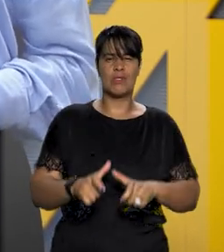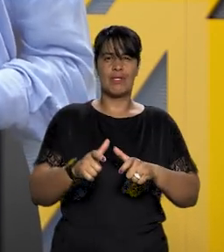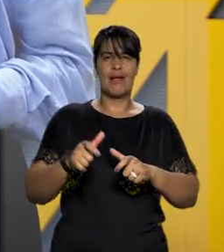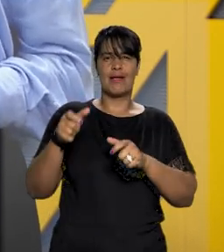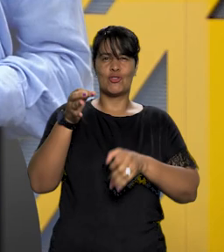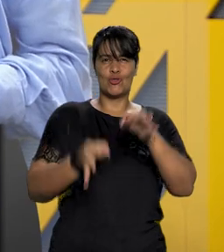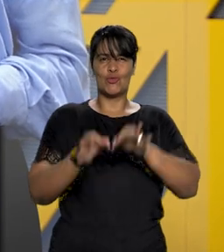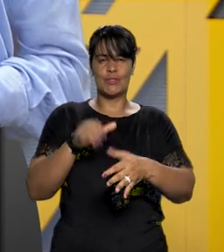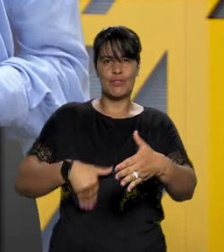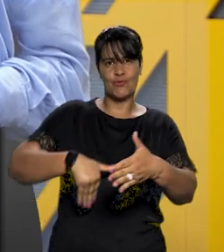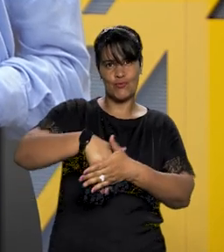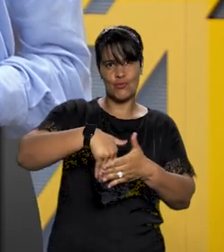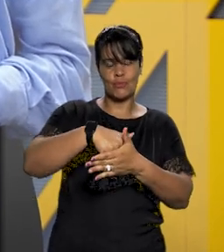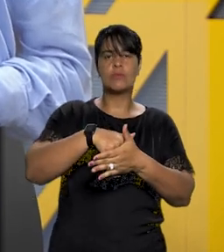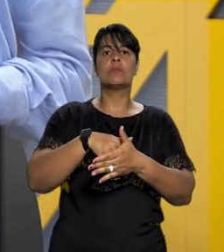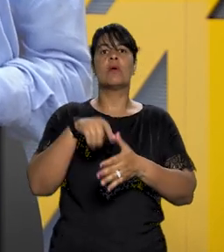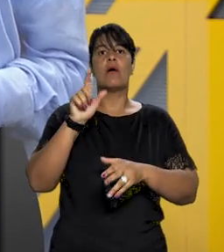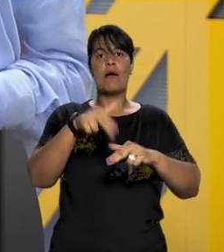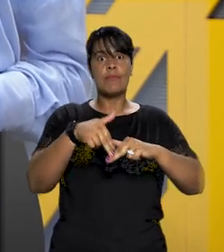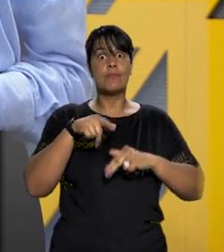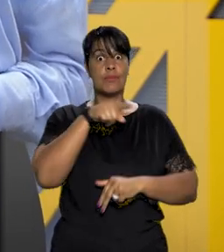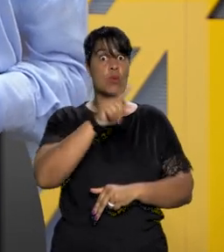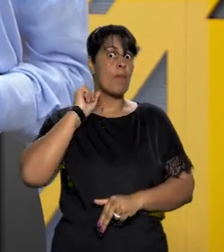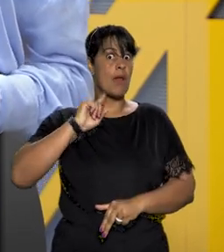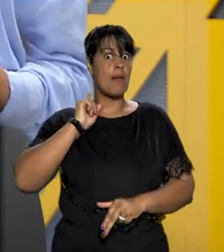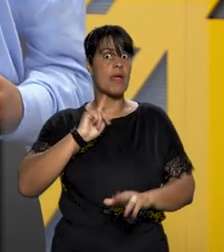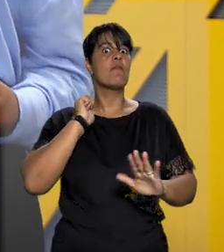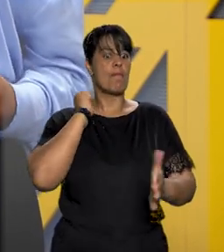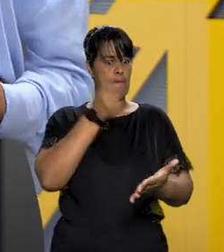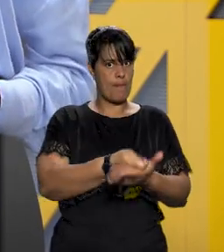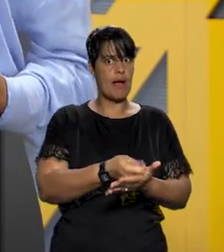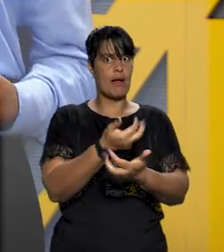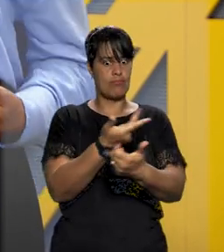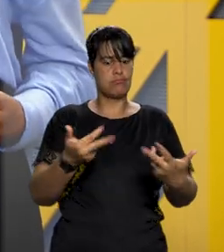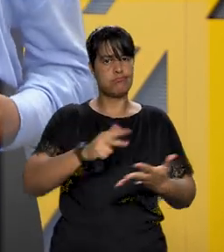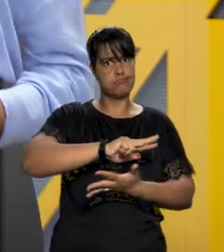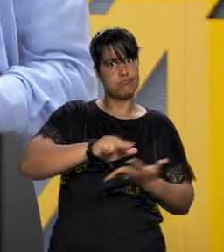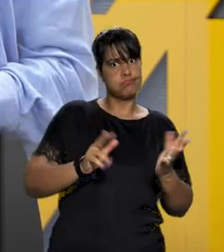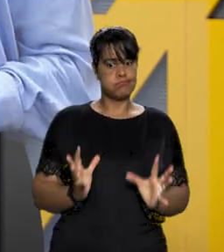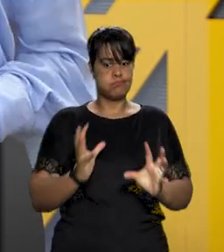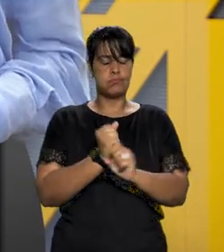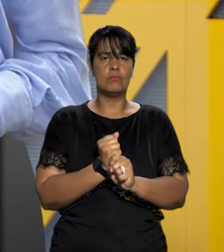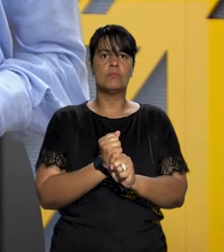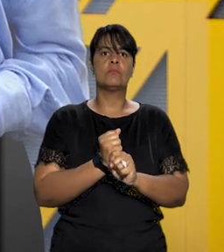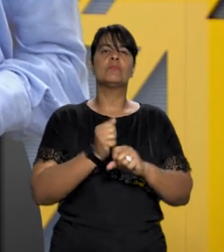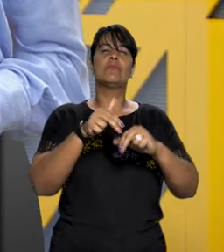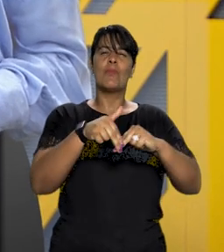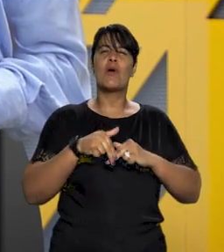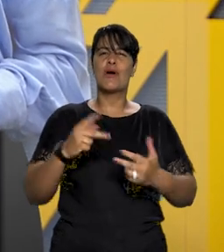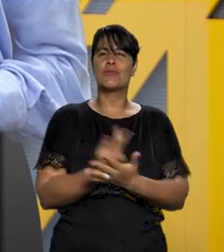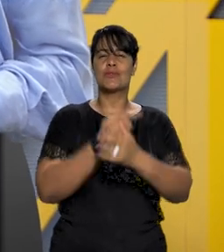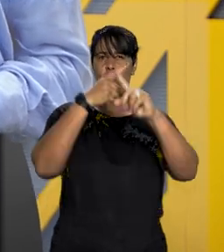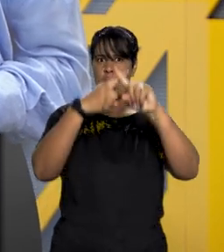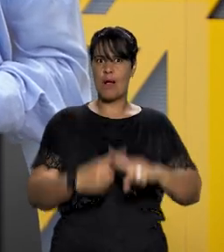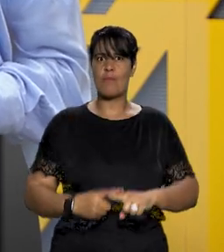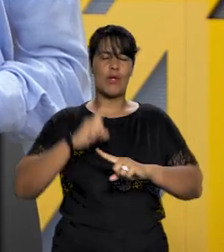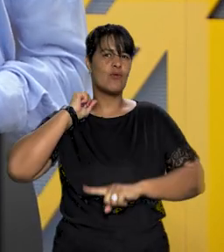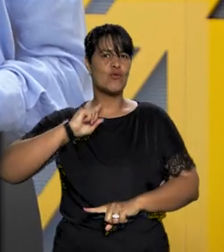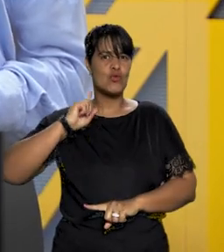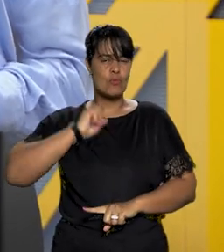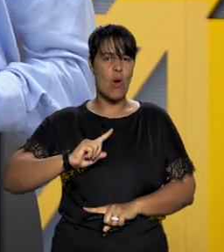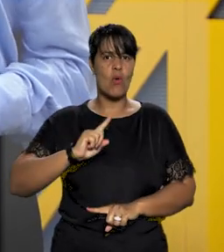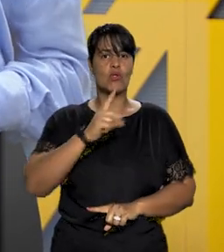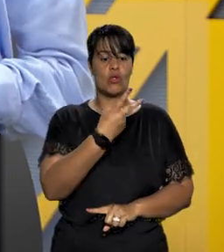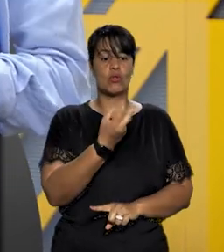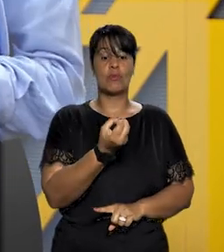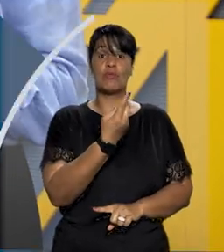do Desporto em Portugal para o Flamengo pagar custas de arbitragem em caso ligado ao Campeonato Carioca